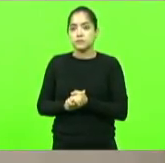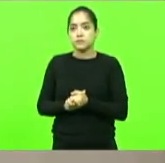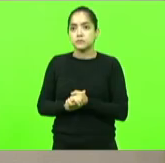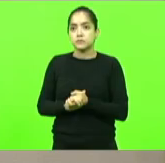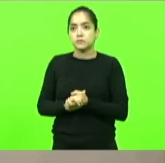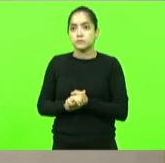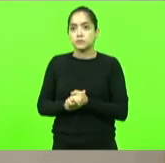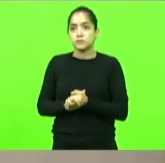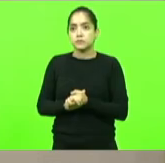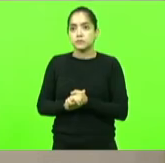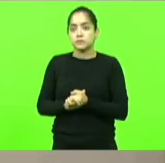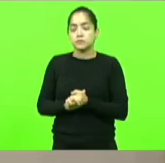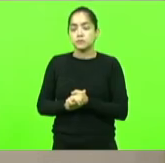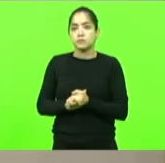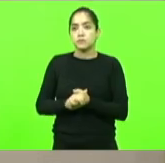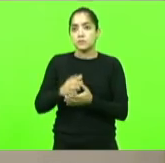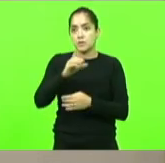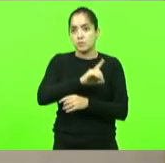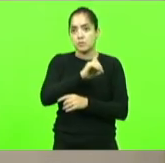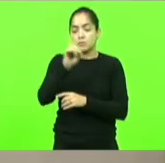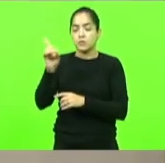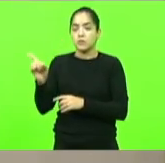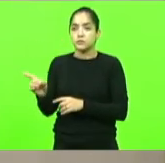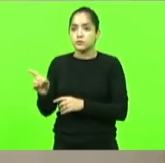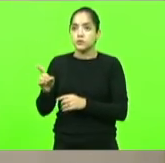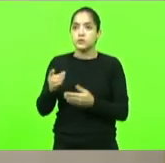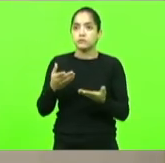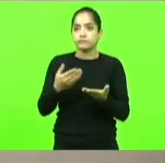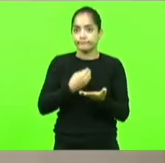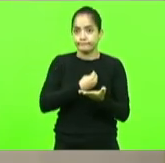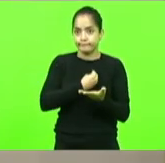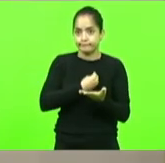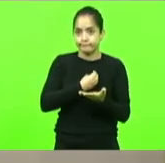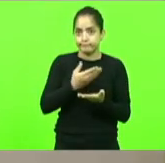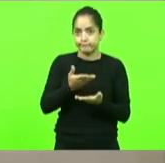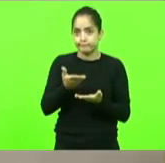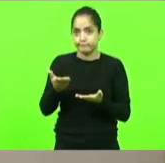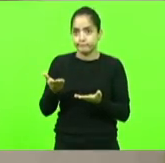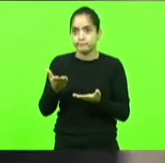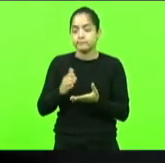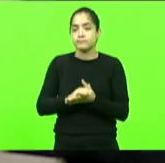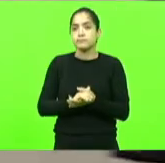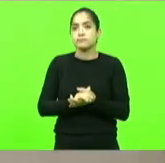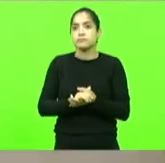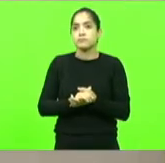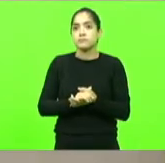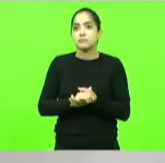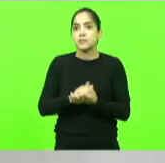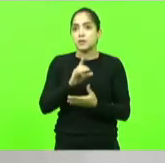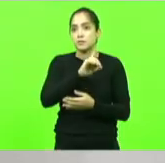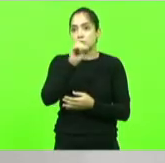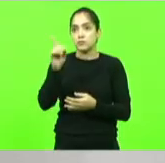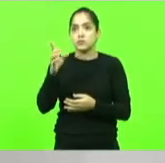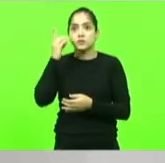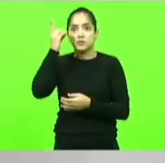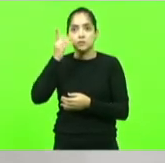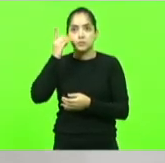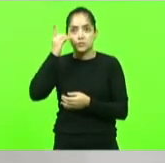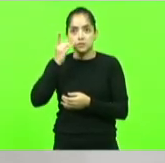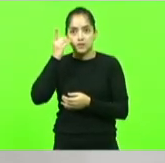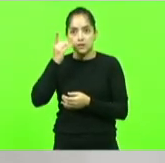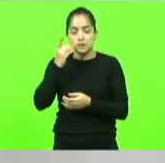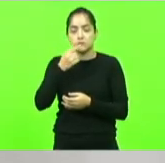bom dia aos presentes bom dia deputados bom dia